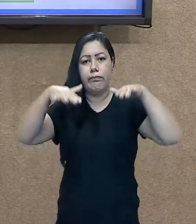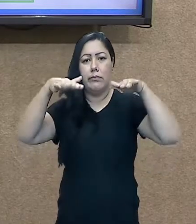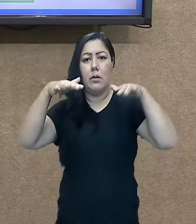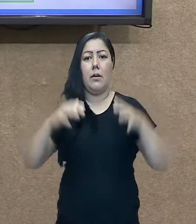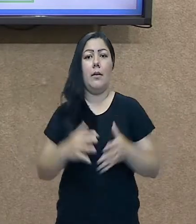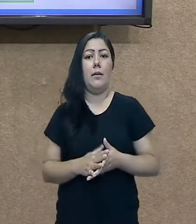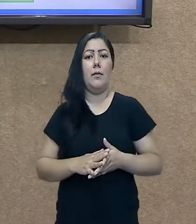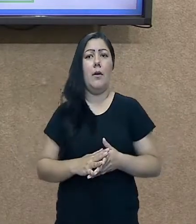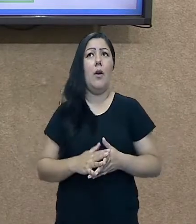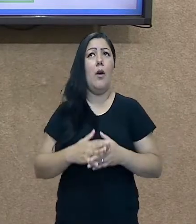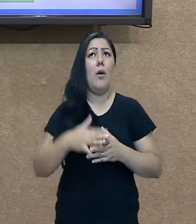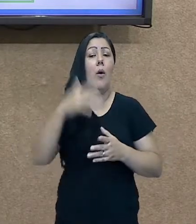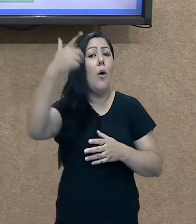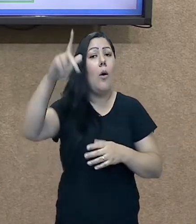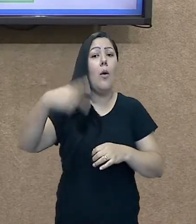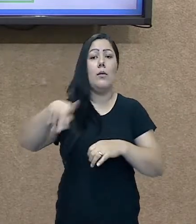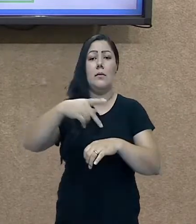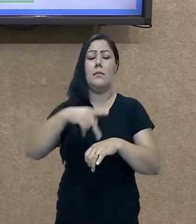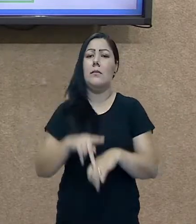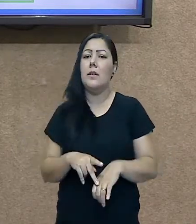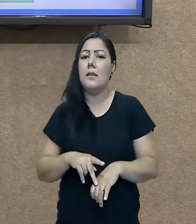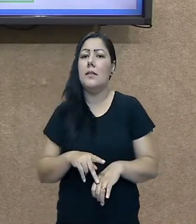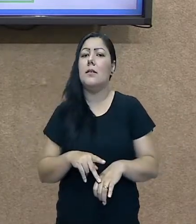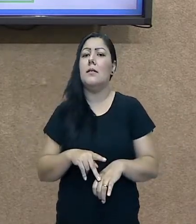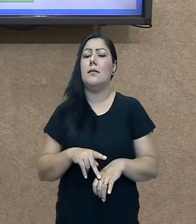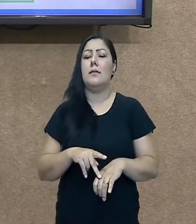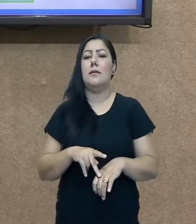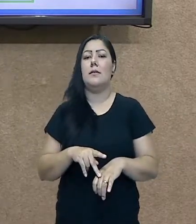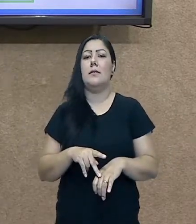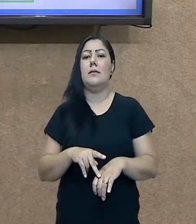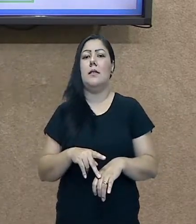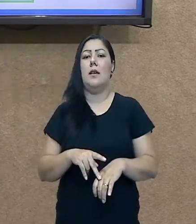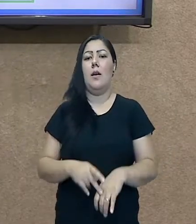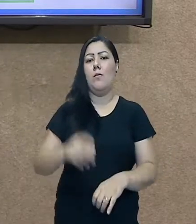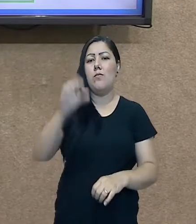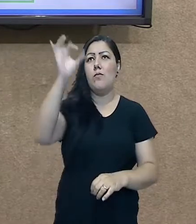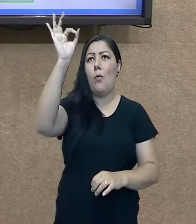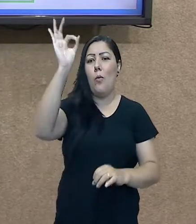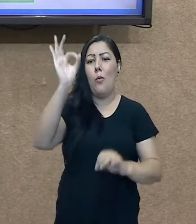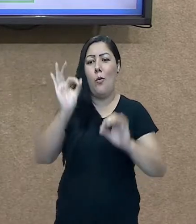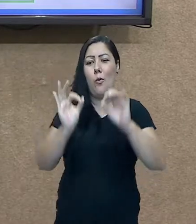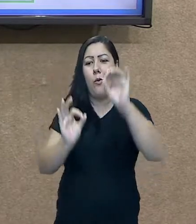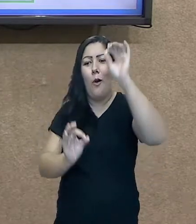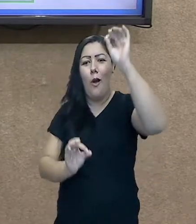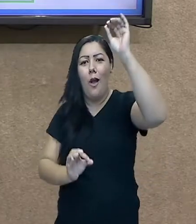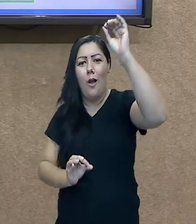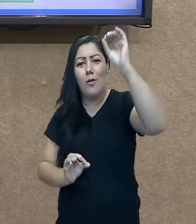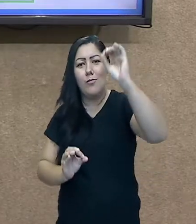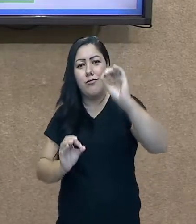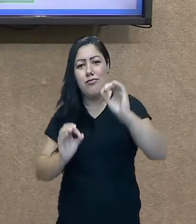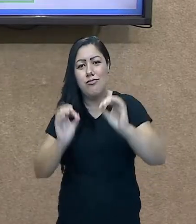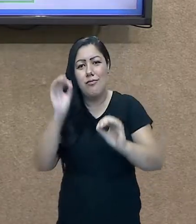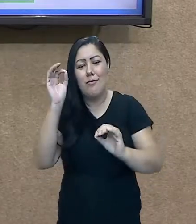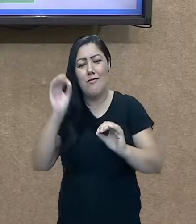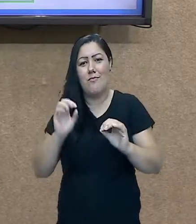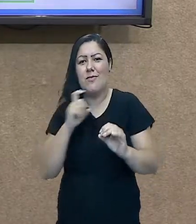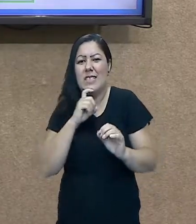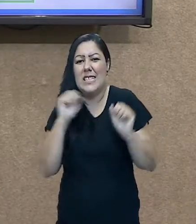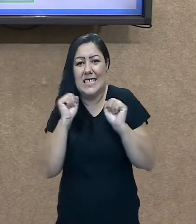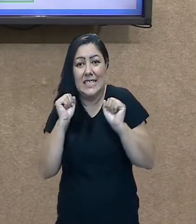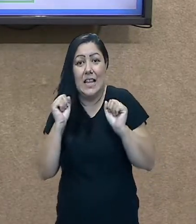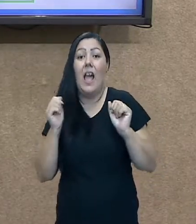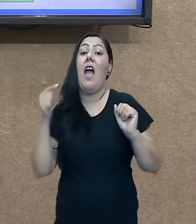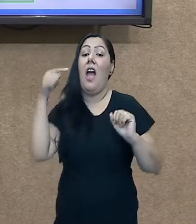neve, né? E aqui em Valadares, um calor muito grande. Isso é uma coisa